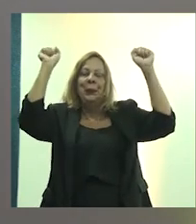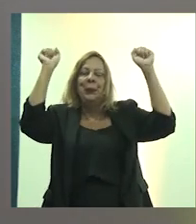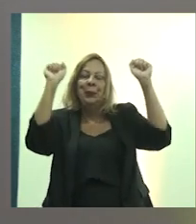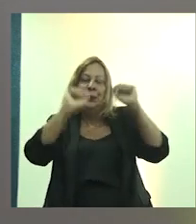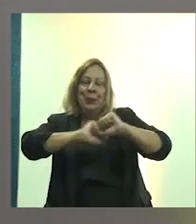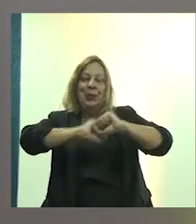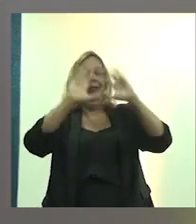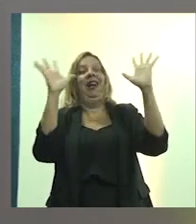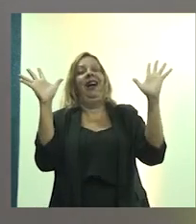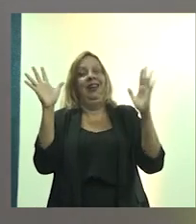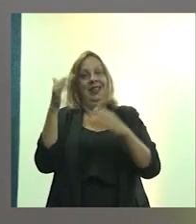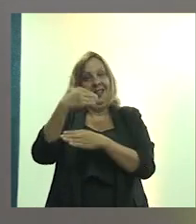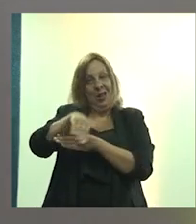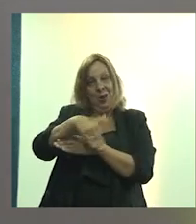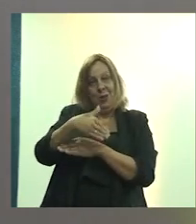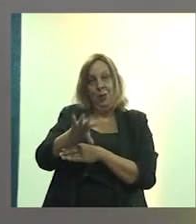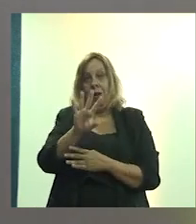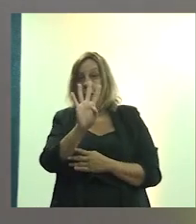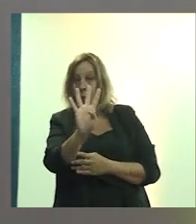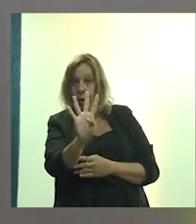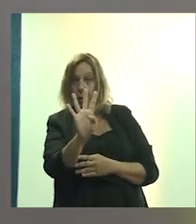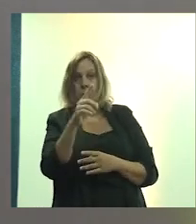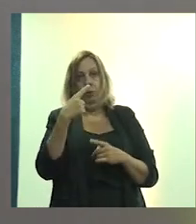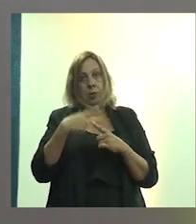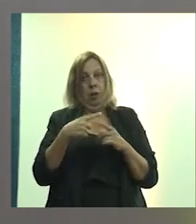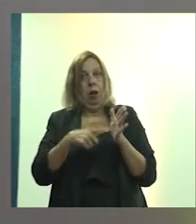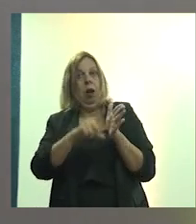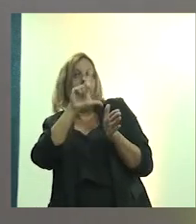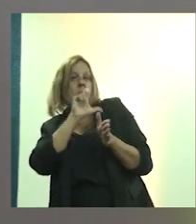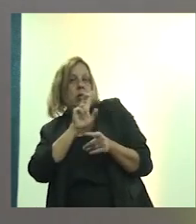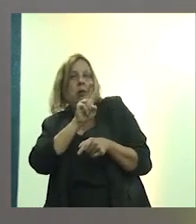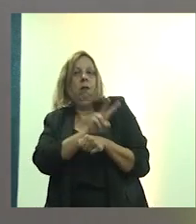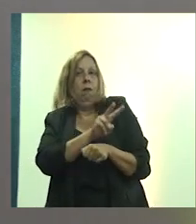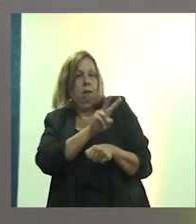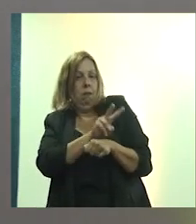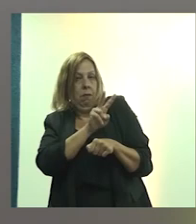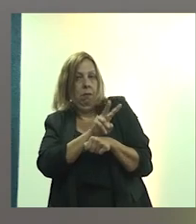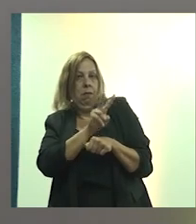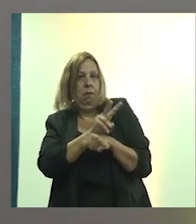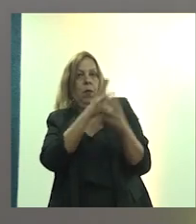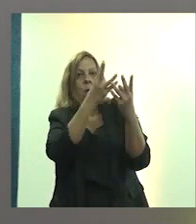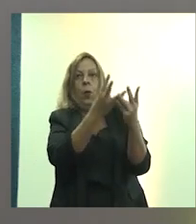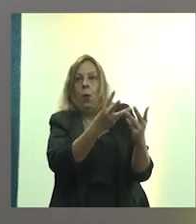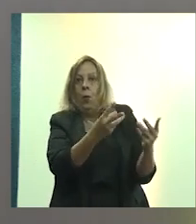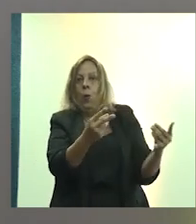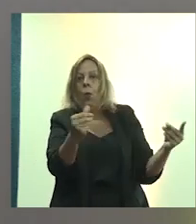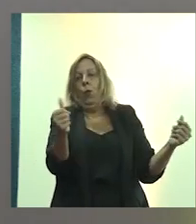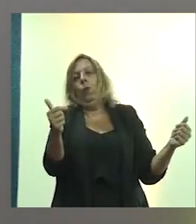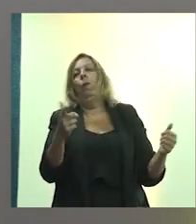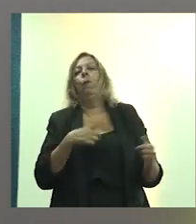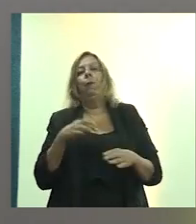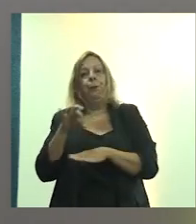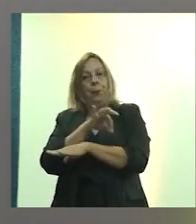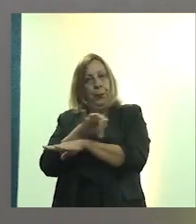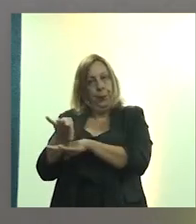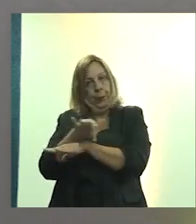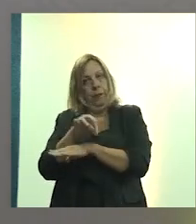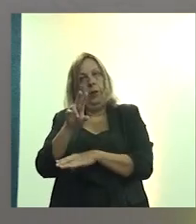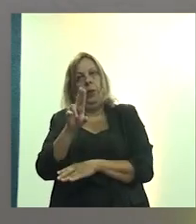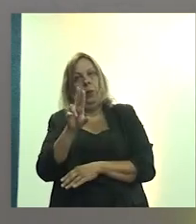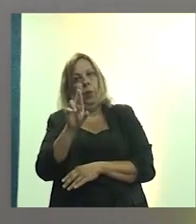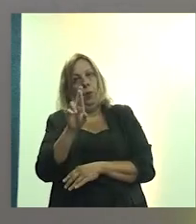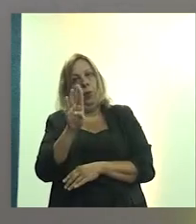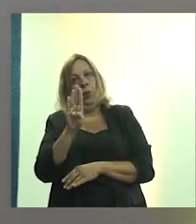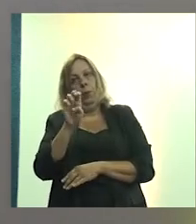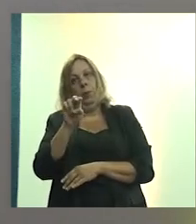Aqui nós temos a situação que a gente apresenta, que o milagre se chama arquitetura e urbanismo. Quer dizer, com as